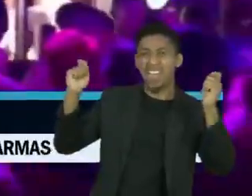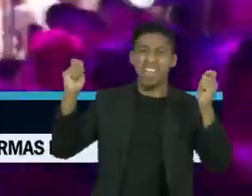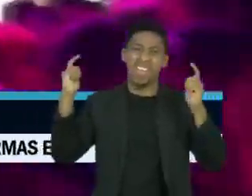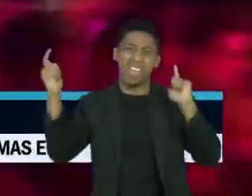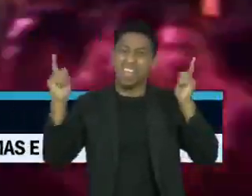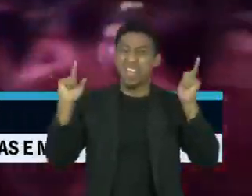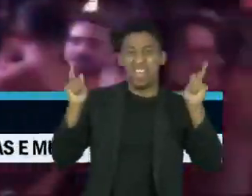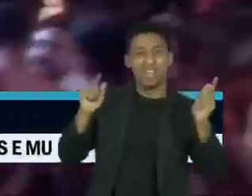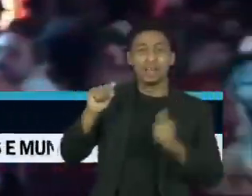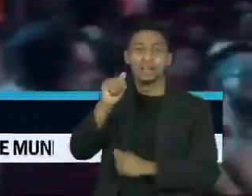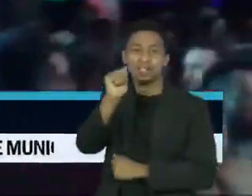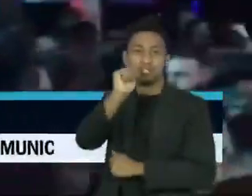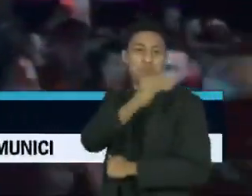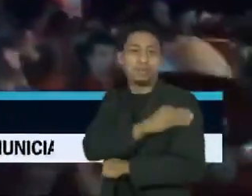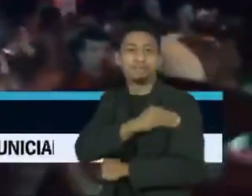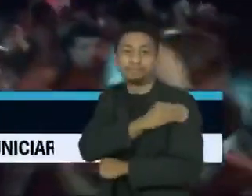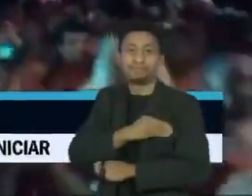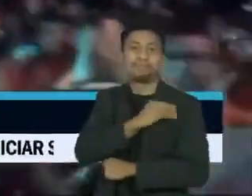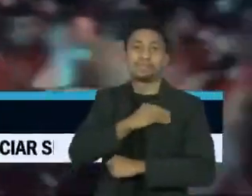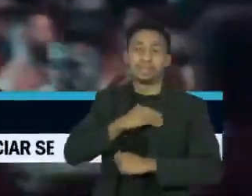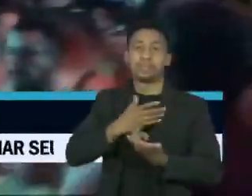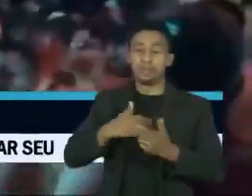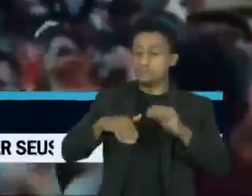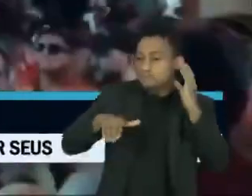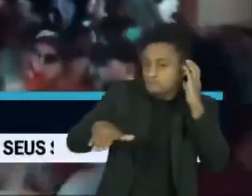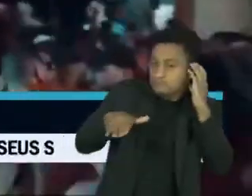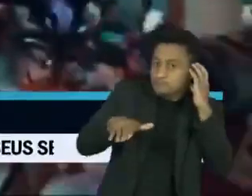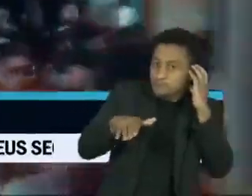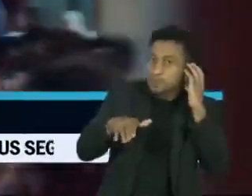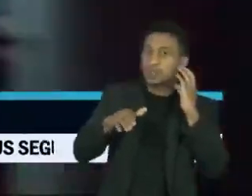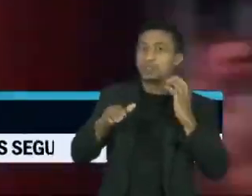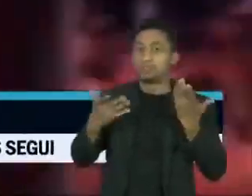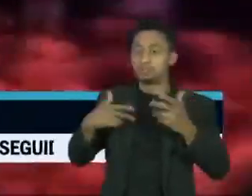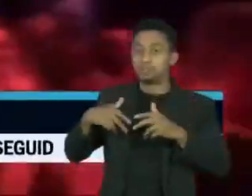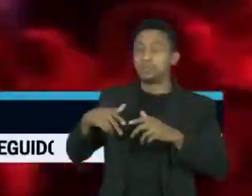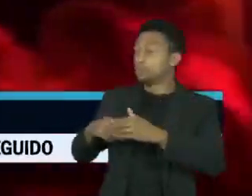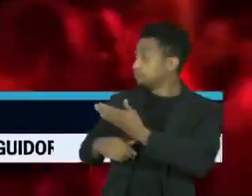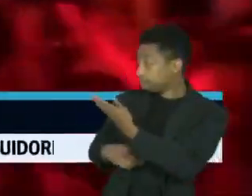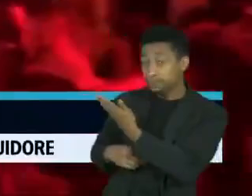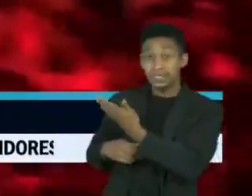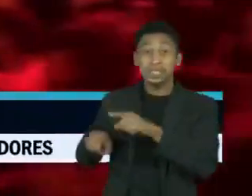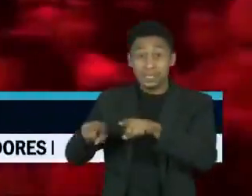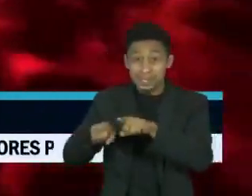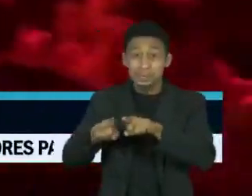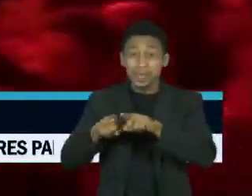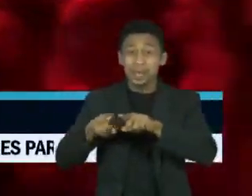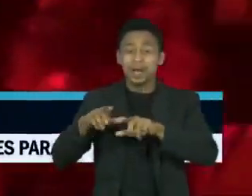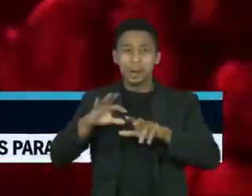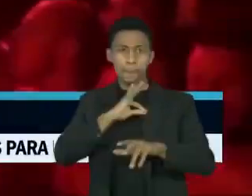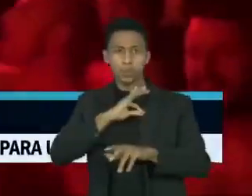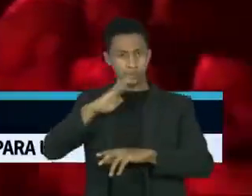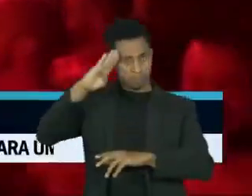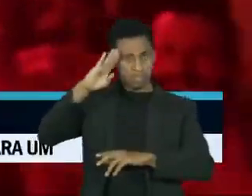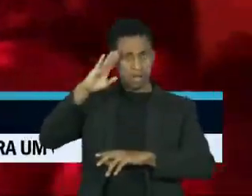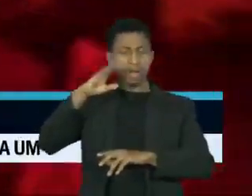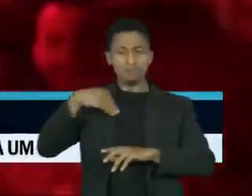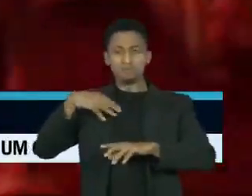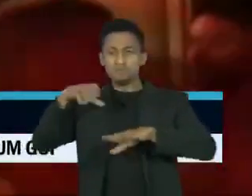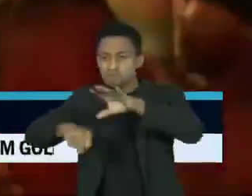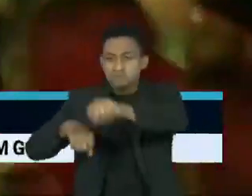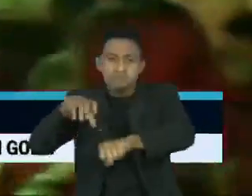consumia bebidas alcoólicas ao som de música eletrônica. A polícia militar também dispersou centenas de pessoas que estavam nas ruas em